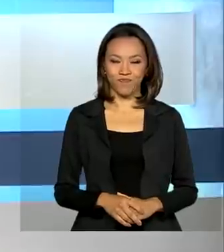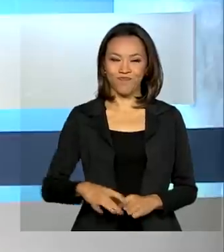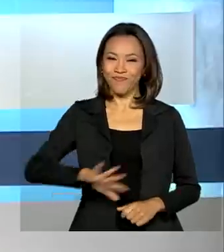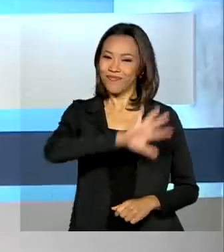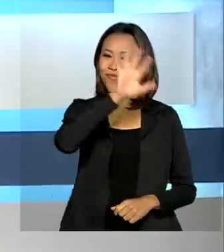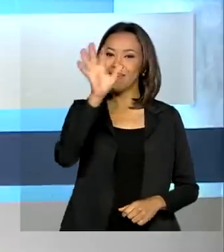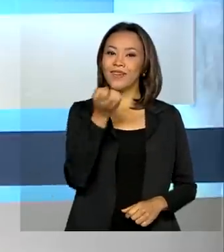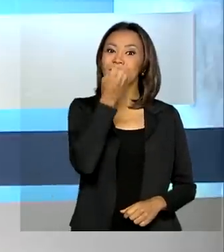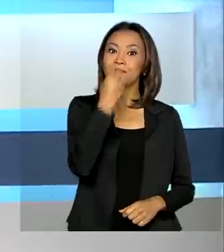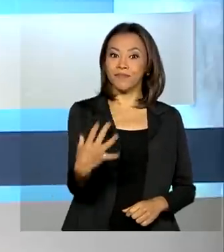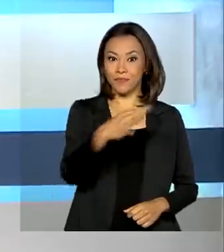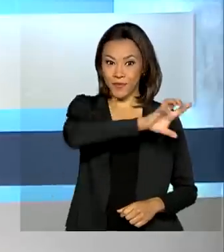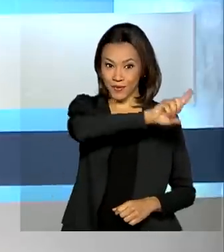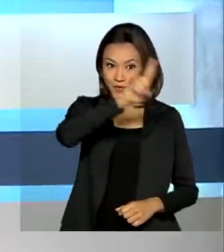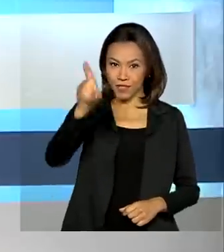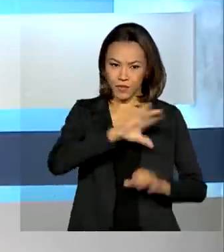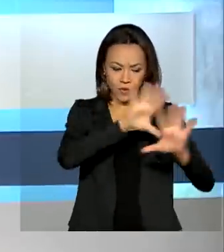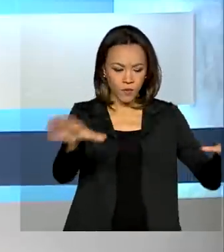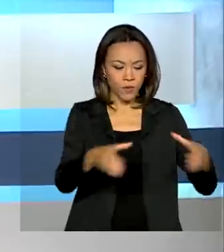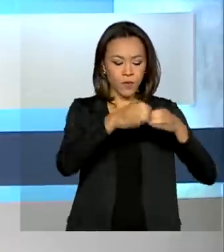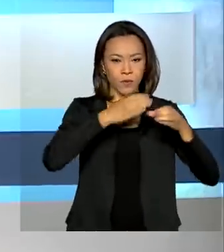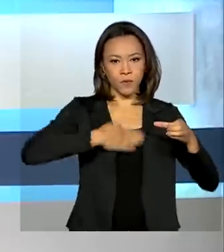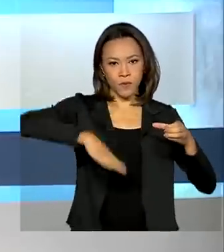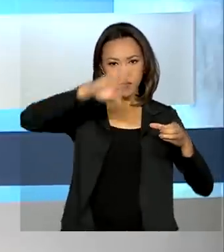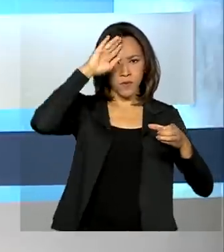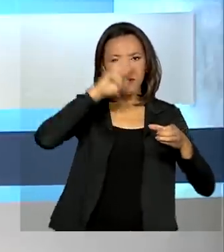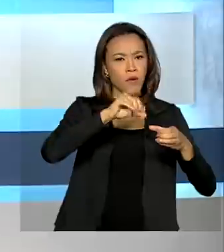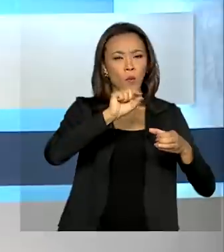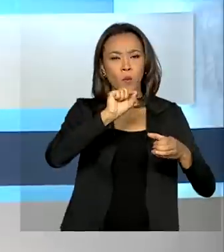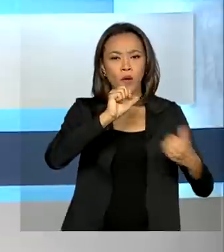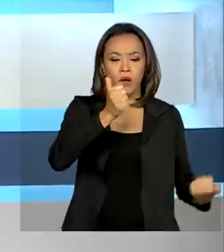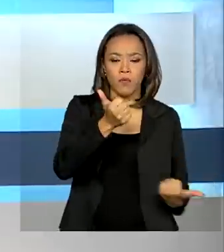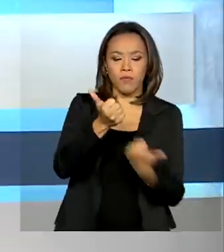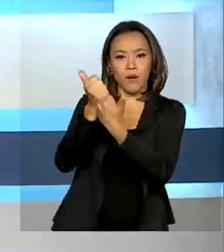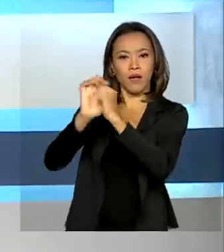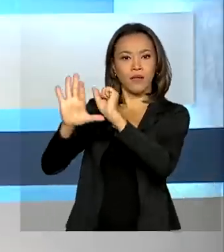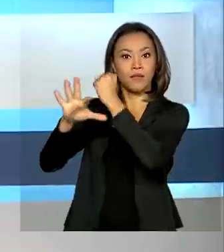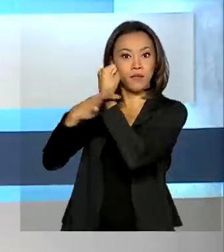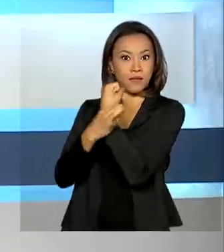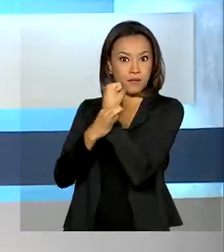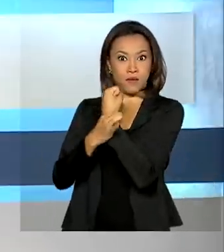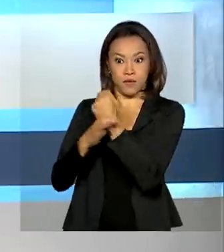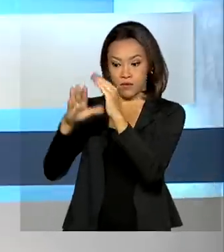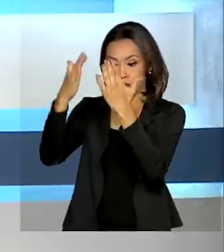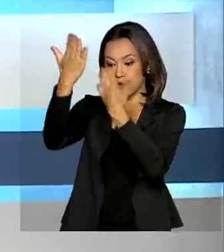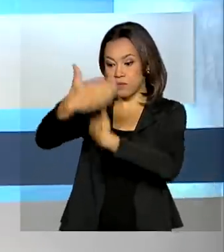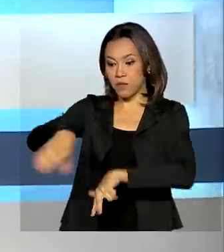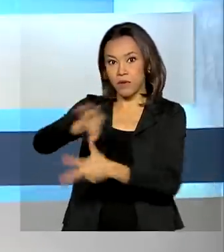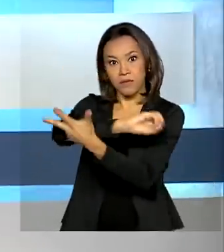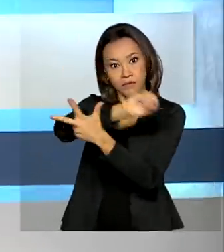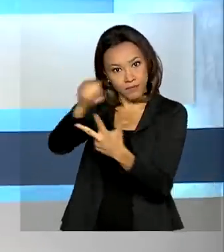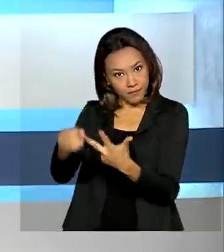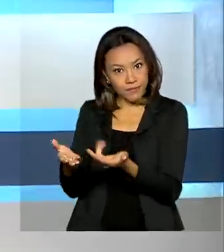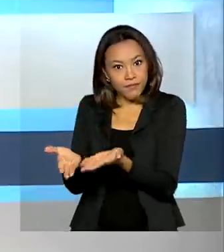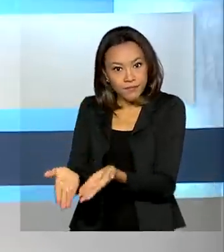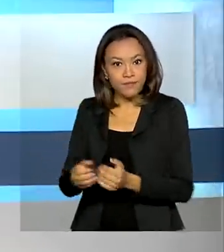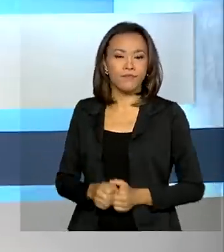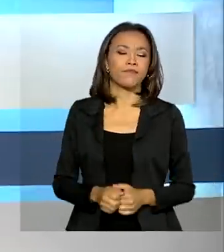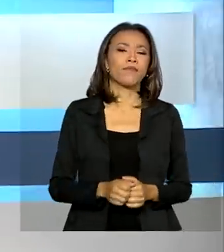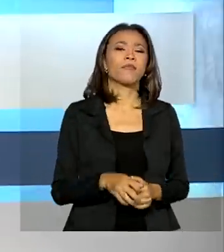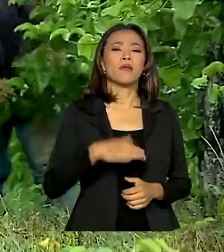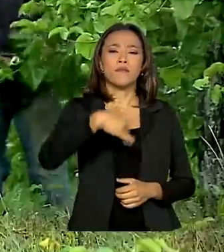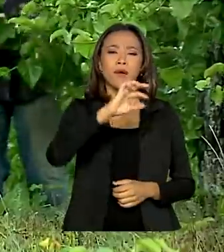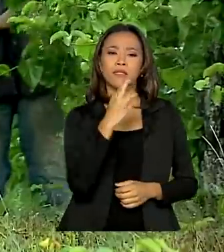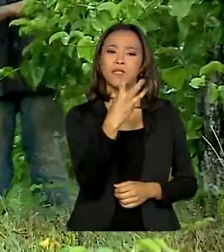Olá, bom dia! Forças Armadas vão reforçar a segurança do sigilo das provas do Enem. Mais de